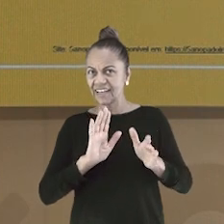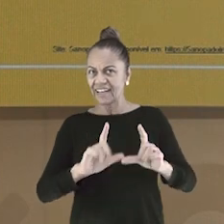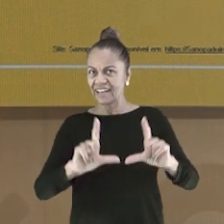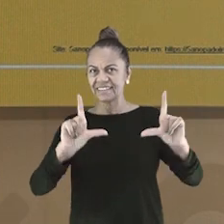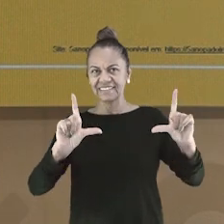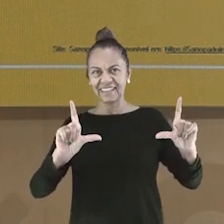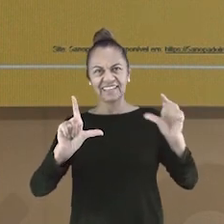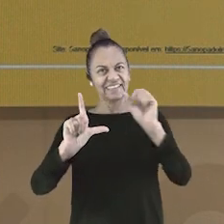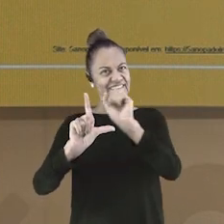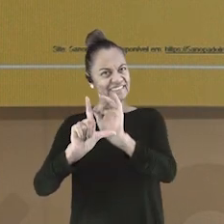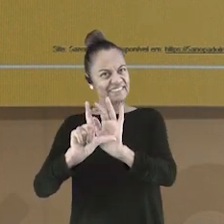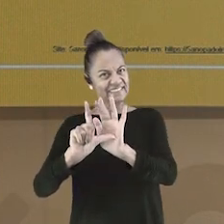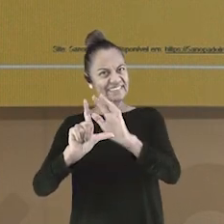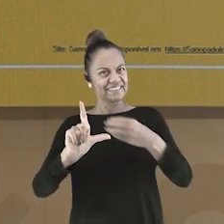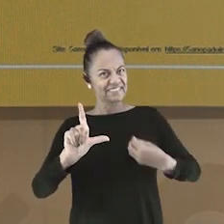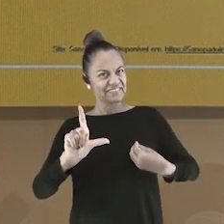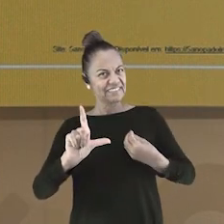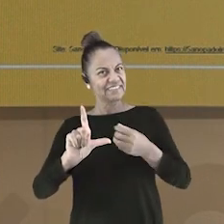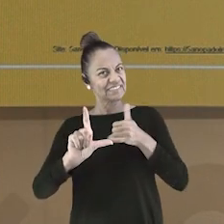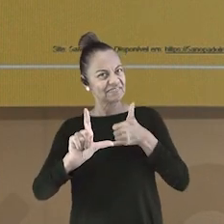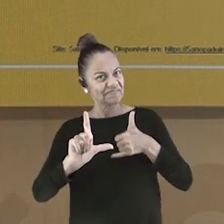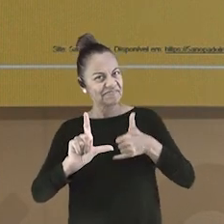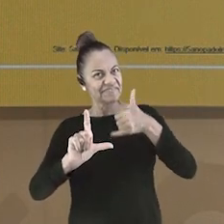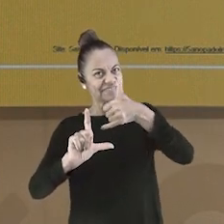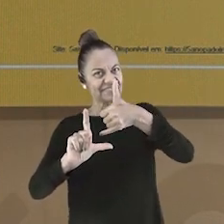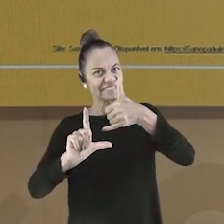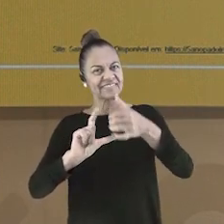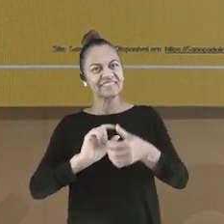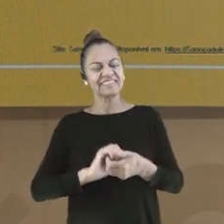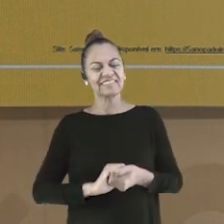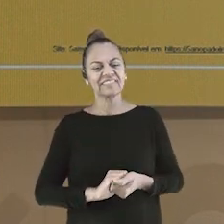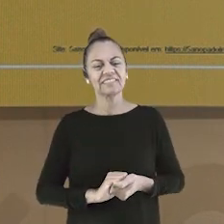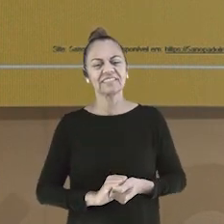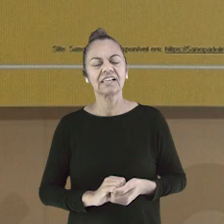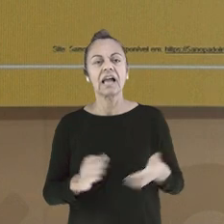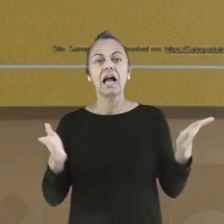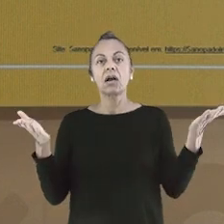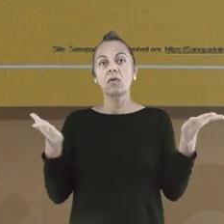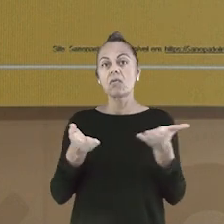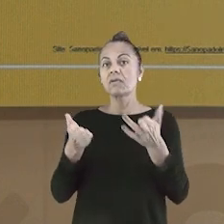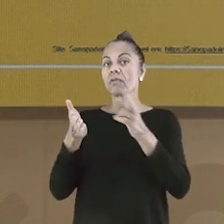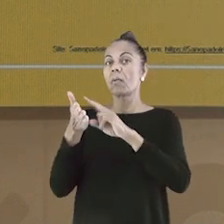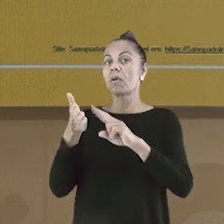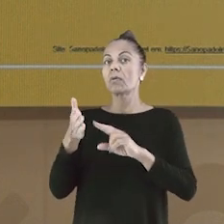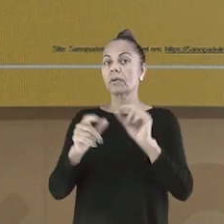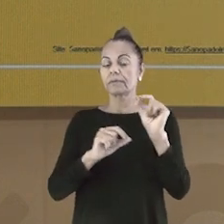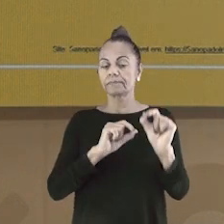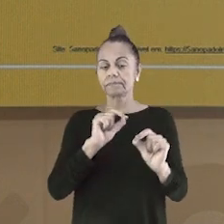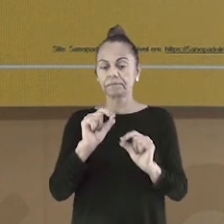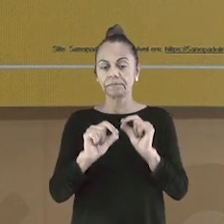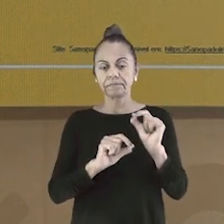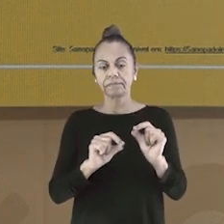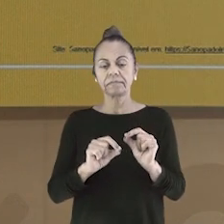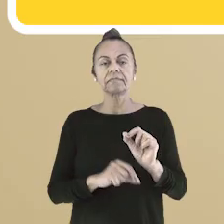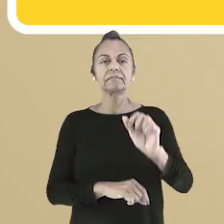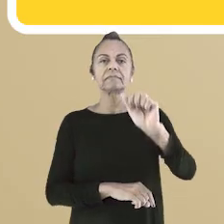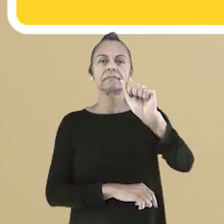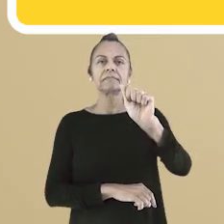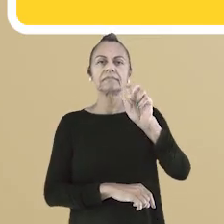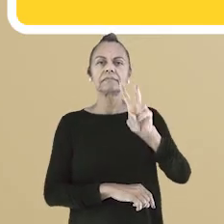presença na aula de hoje? Se ainda não, aponte o seu celular para o QR Code que aparece aí na sua tela. E marque a sua.